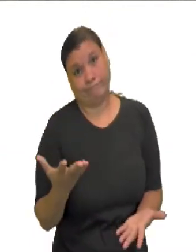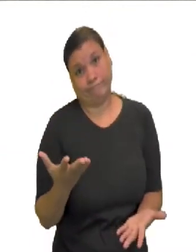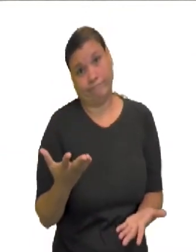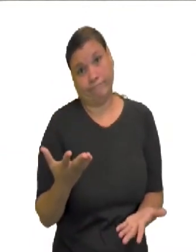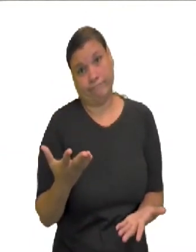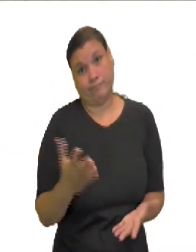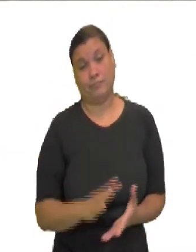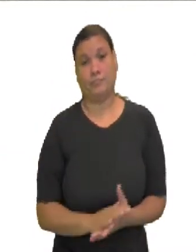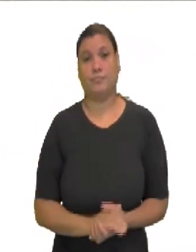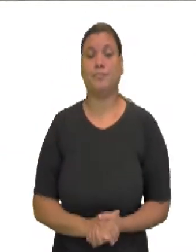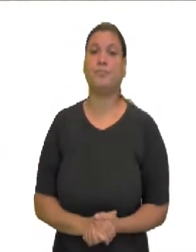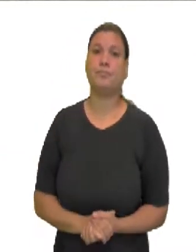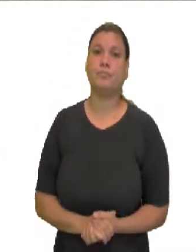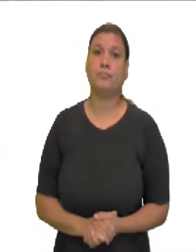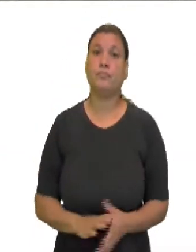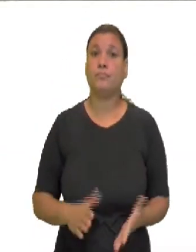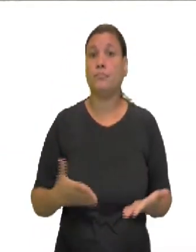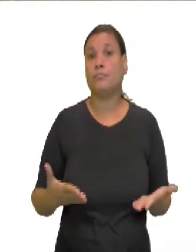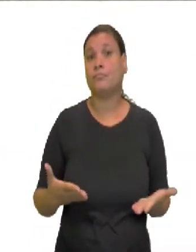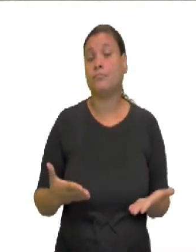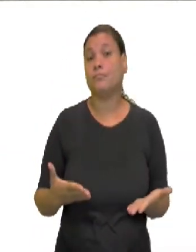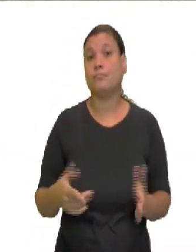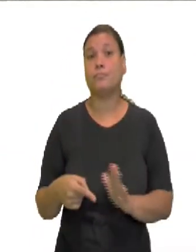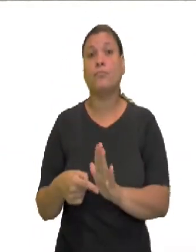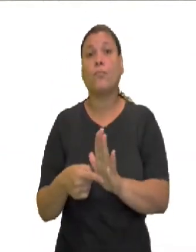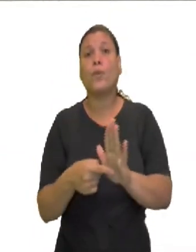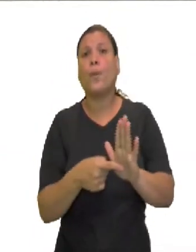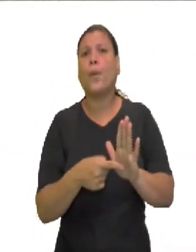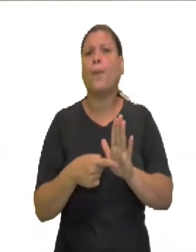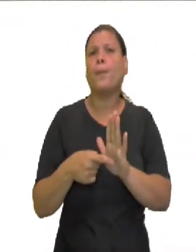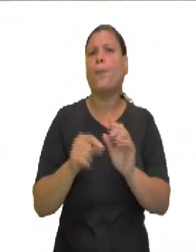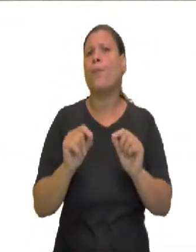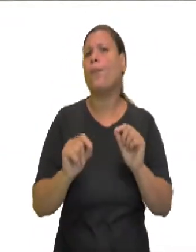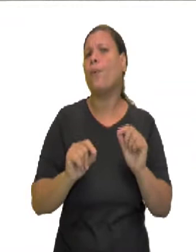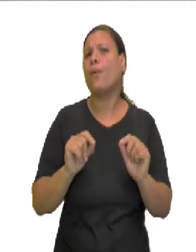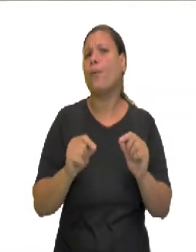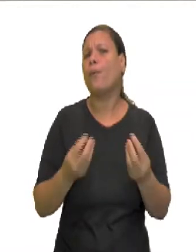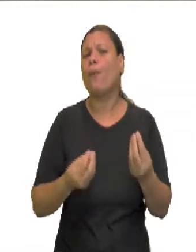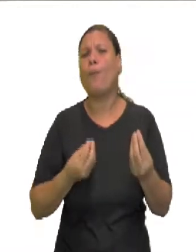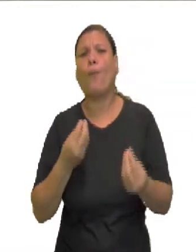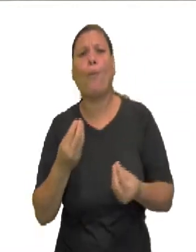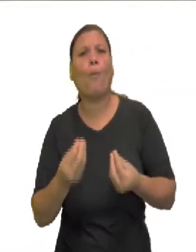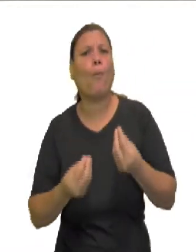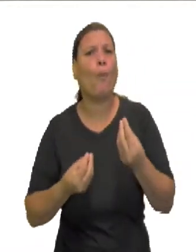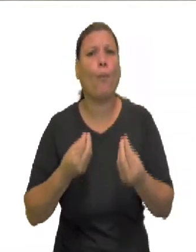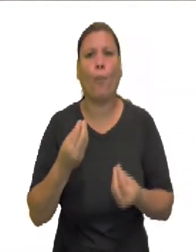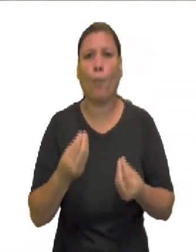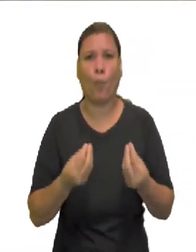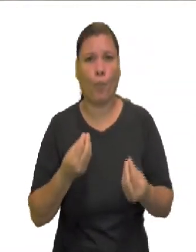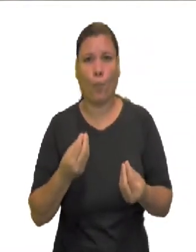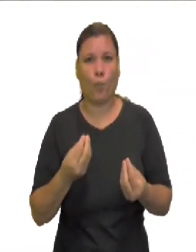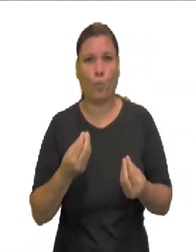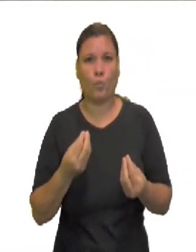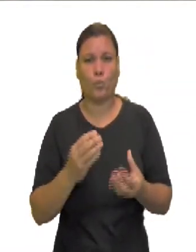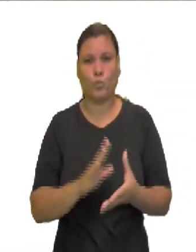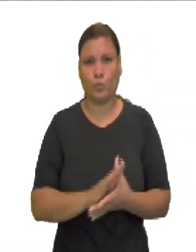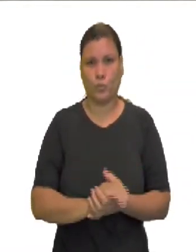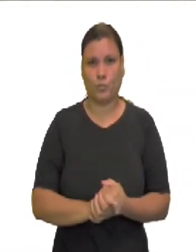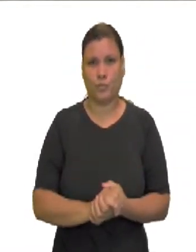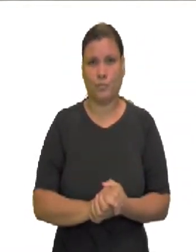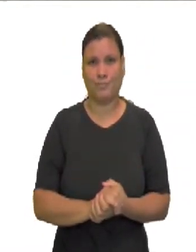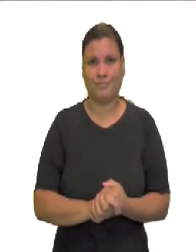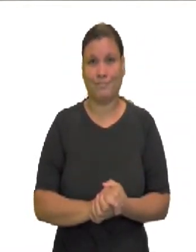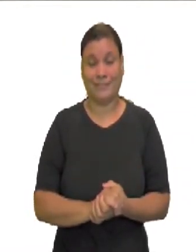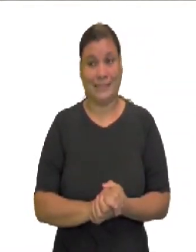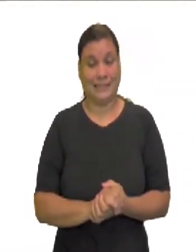representada de uma forma muito, como eu posso dizer, ofensiva. Que foi com